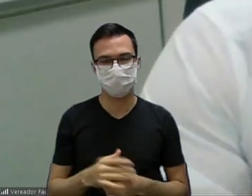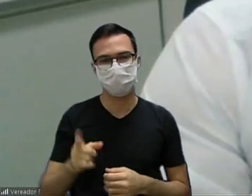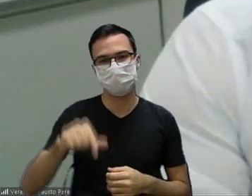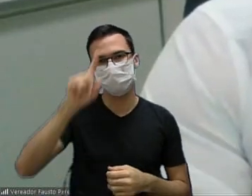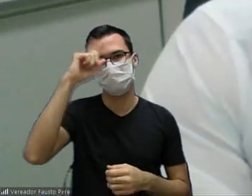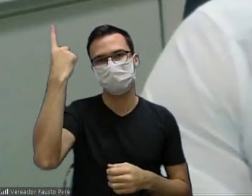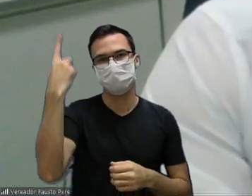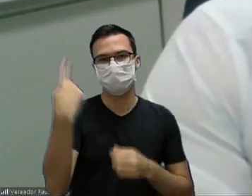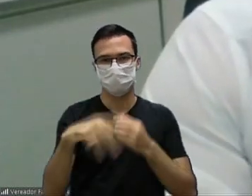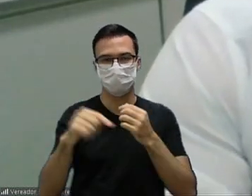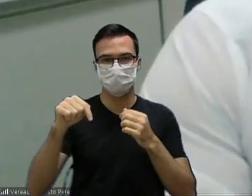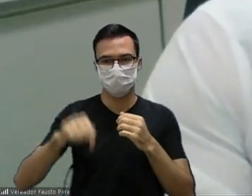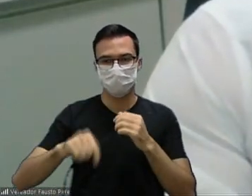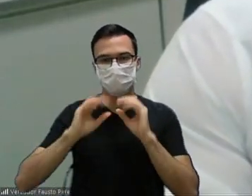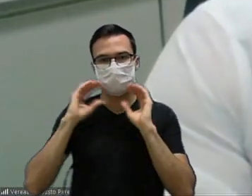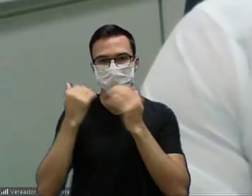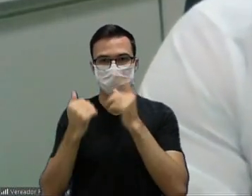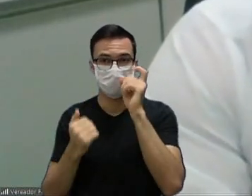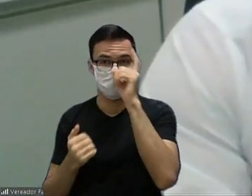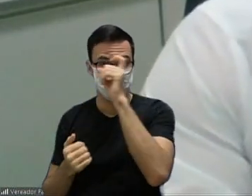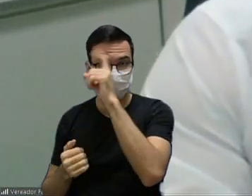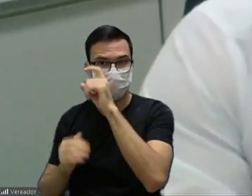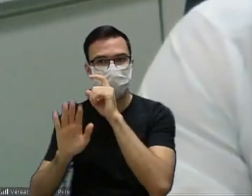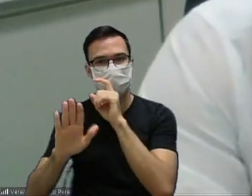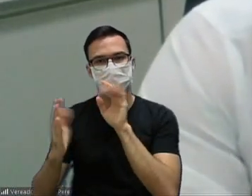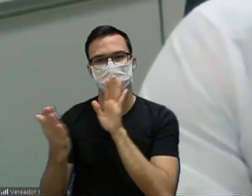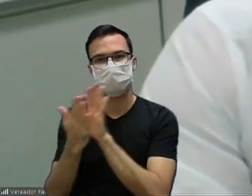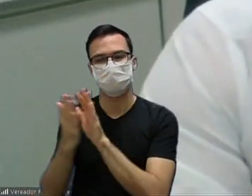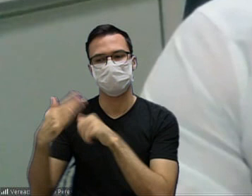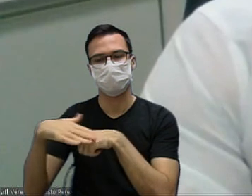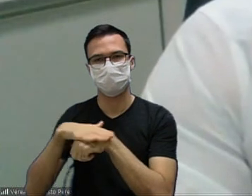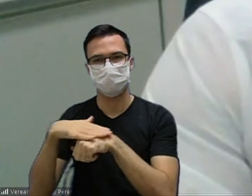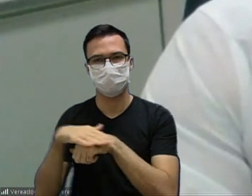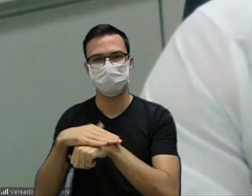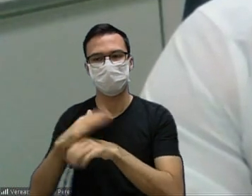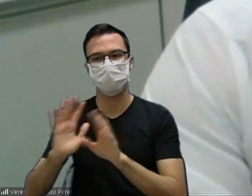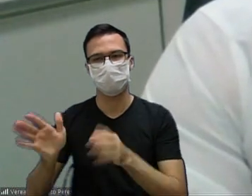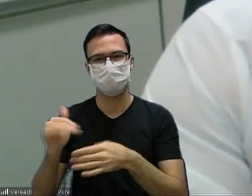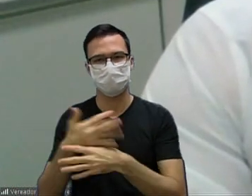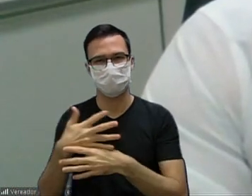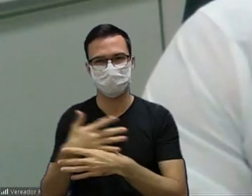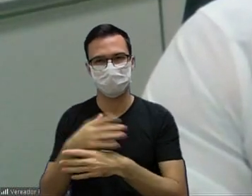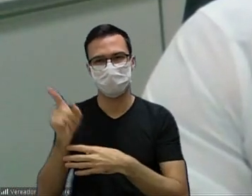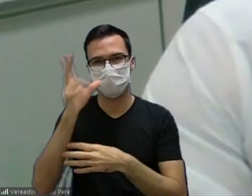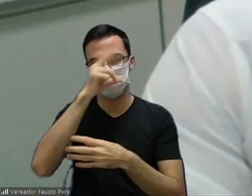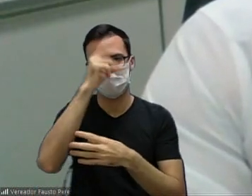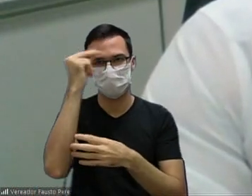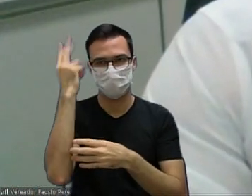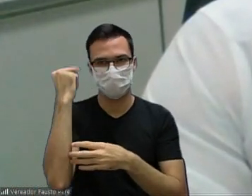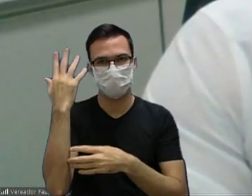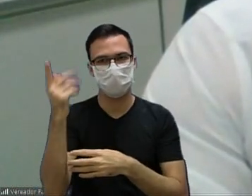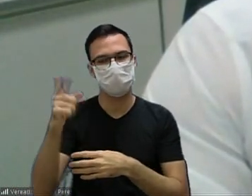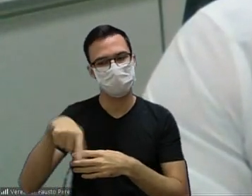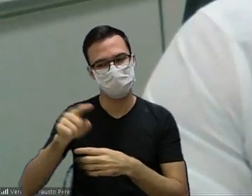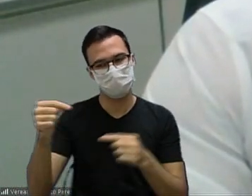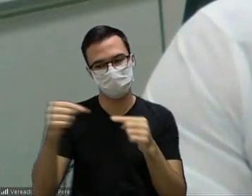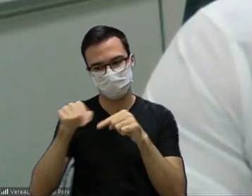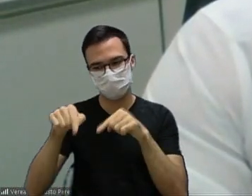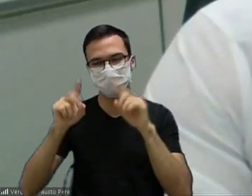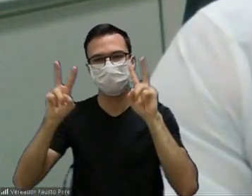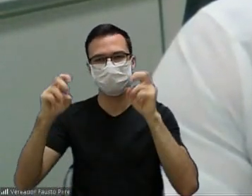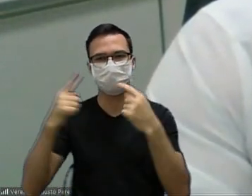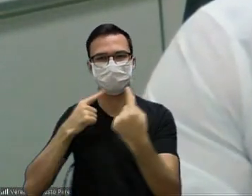iniciativa do Legislativo é complicada mas conversei com o governo municipal com a prefeita tratamos muito desse assunto